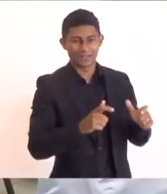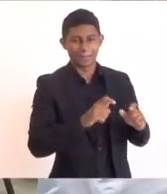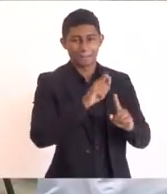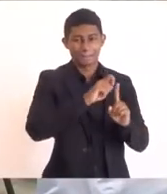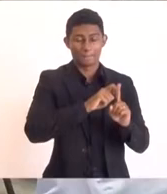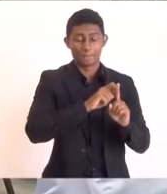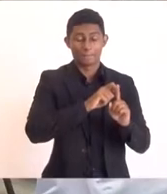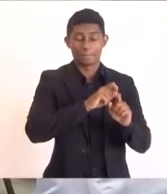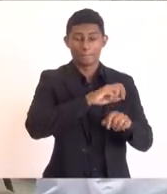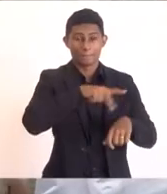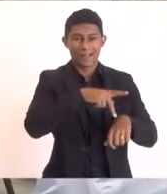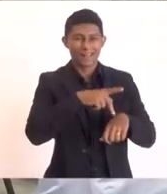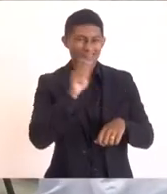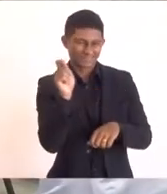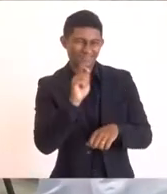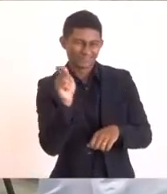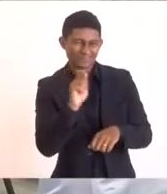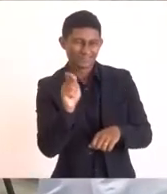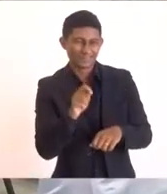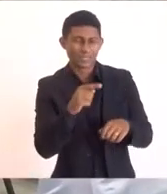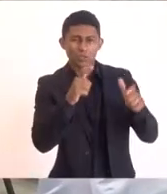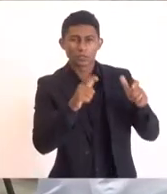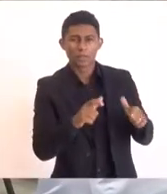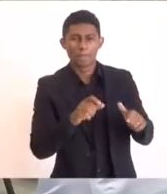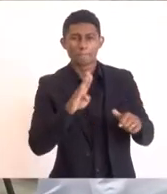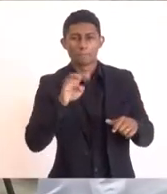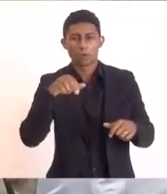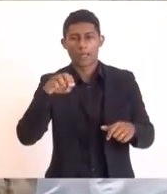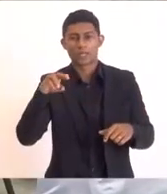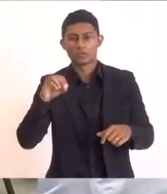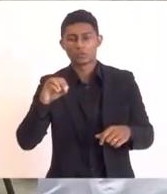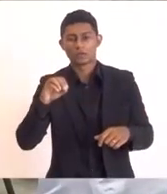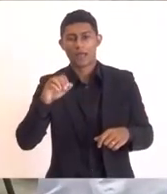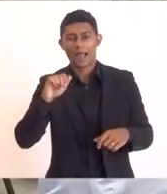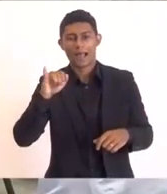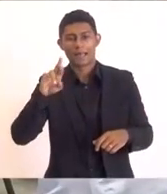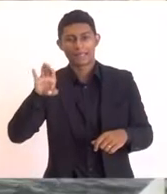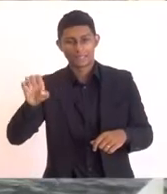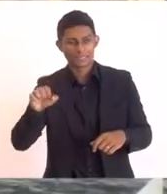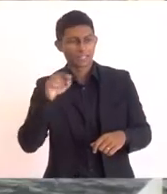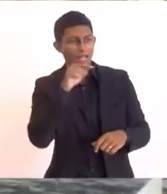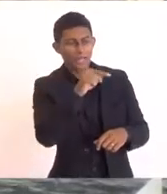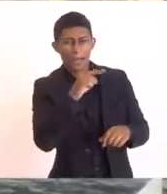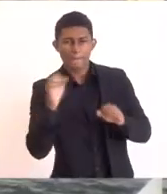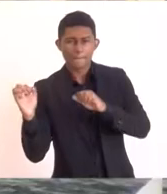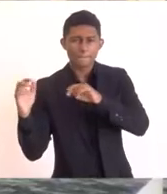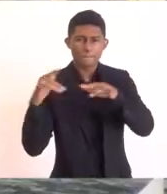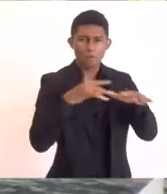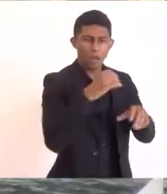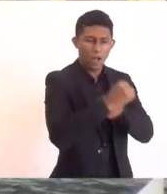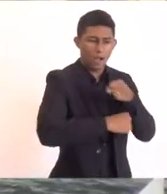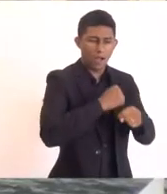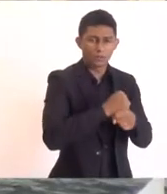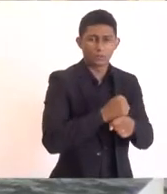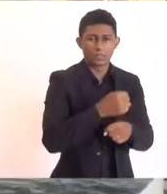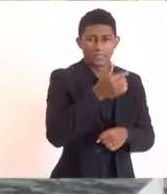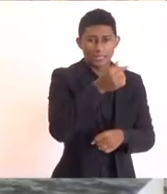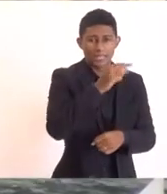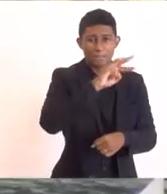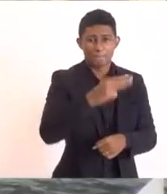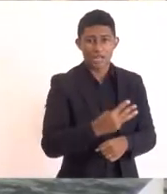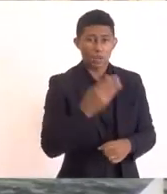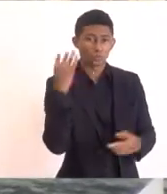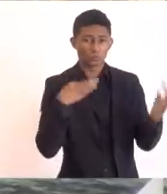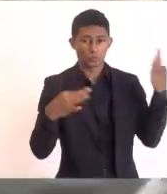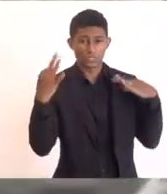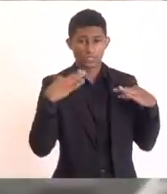ano, foram sete milhões de visitantes, de turistas. No Brasil, seis milhões no ano. Ou seja,